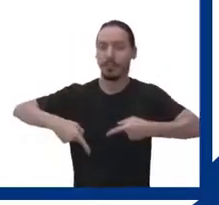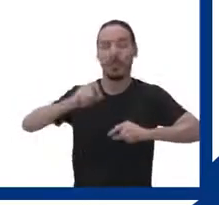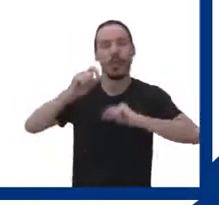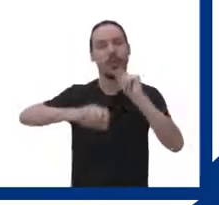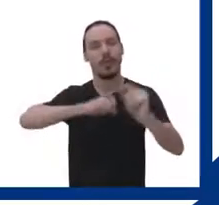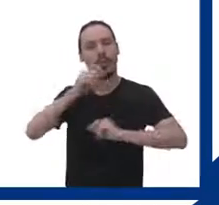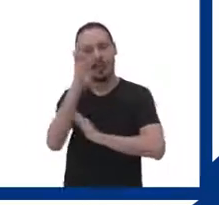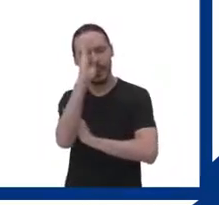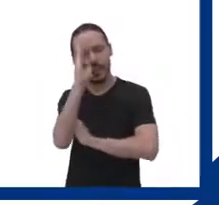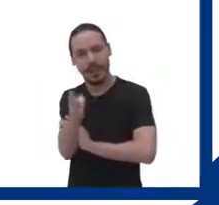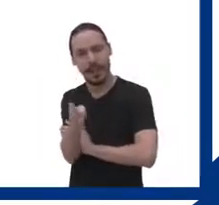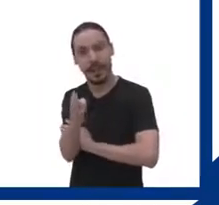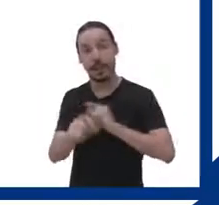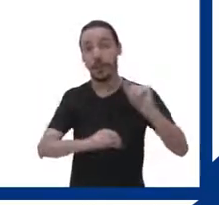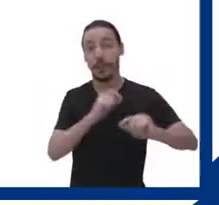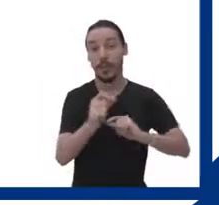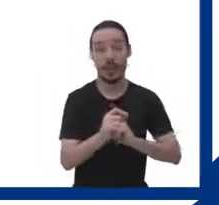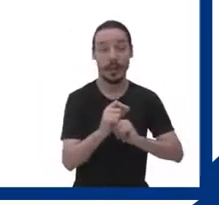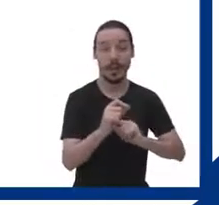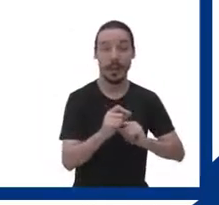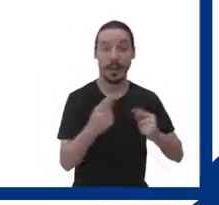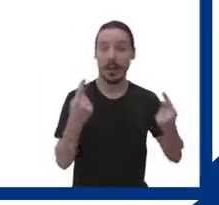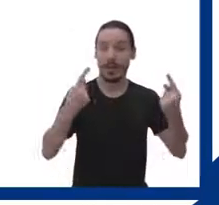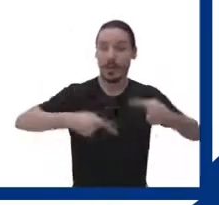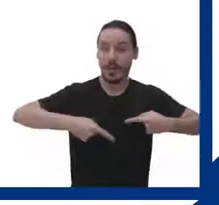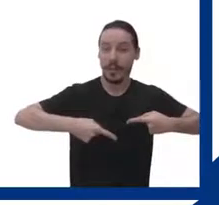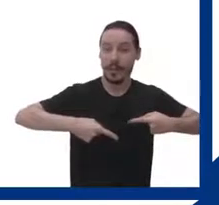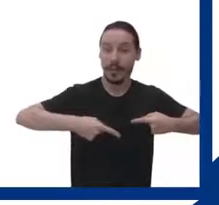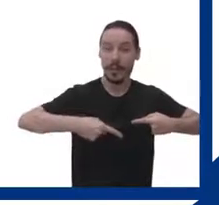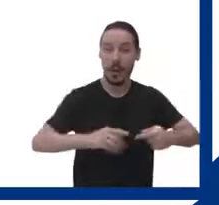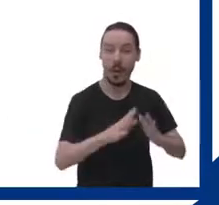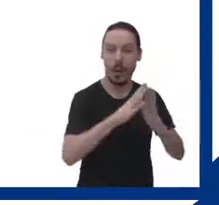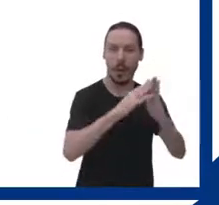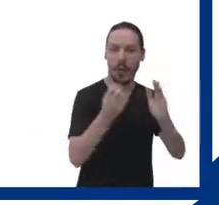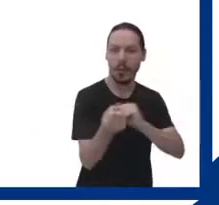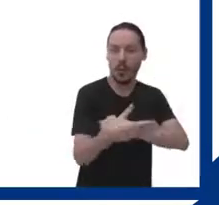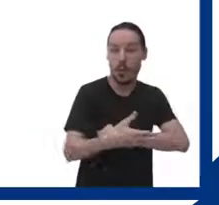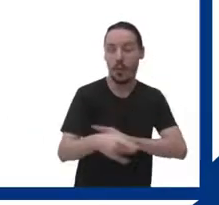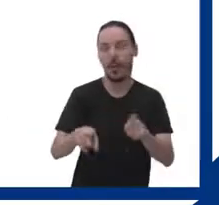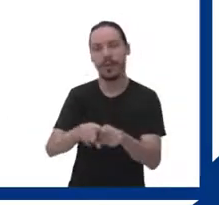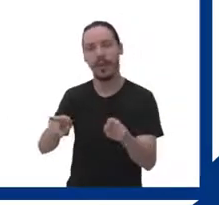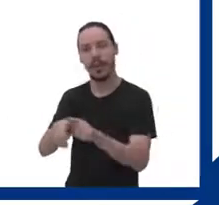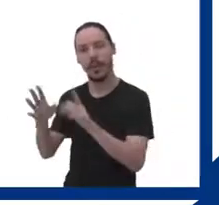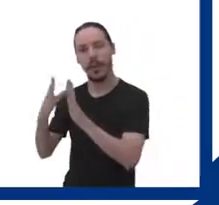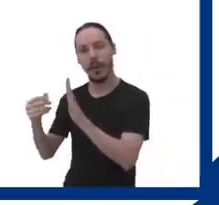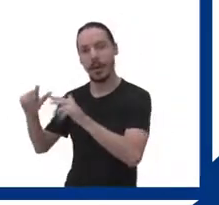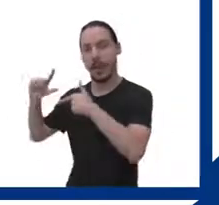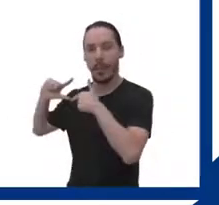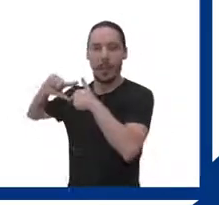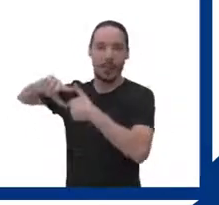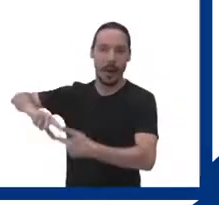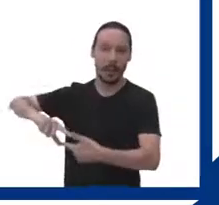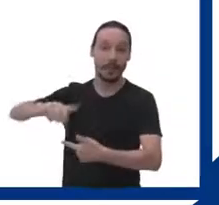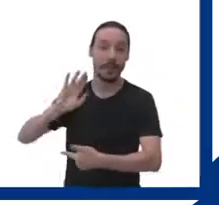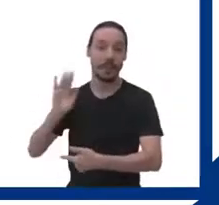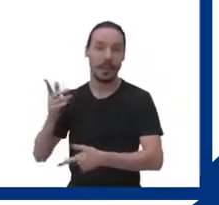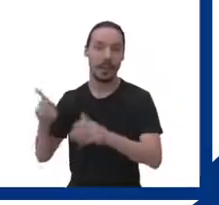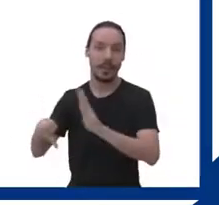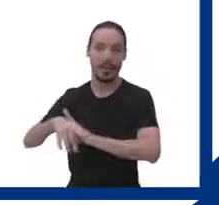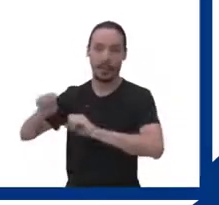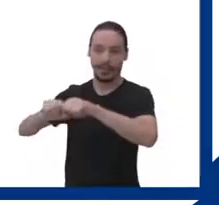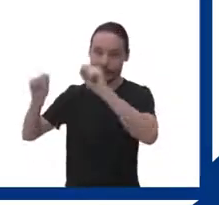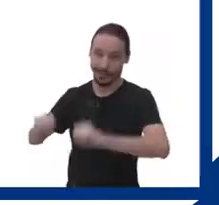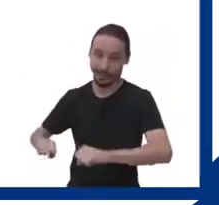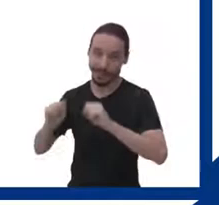confronto direto, uma espécie de embate entre o moderno e o tradicional, travadas no território do